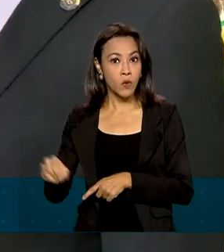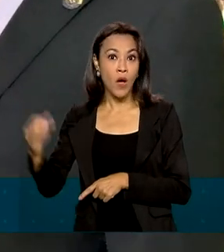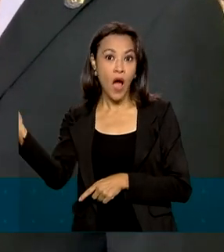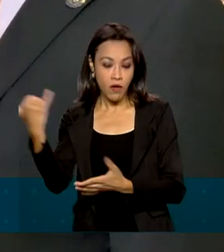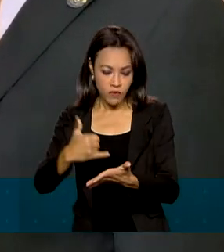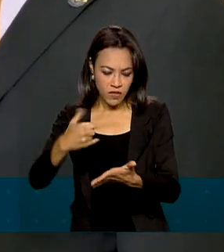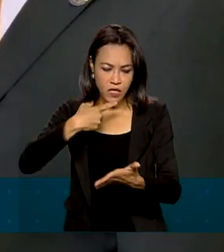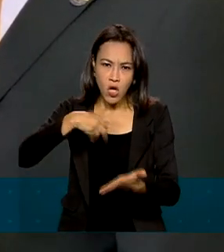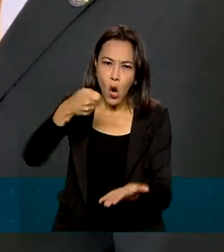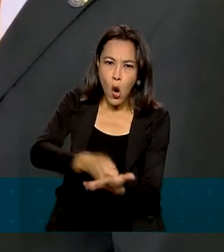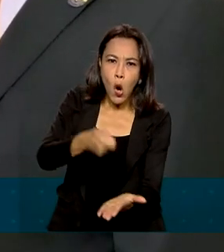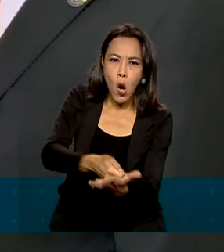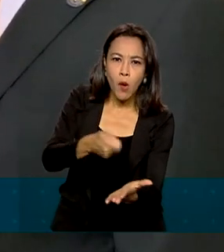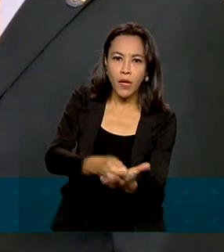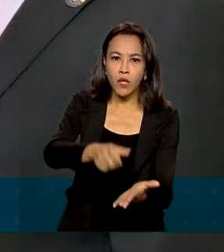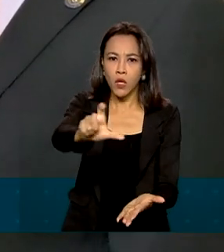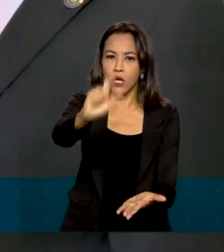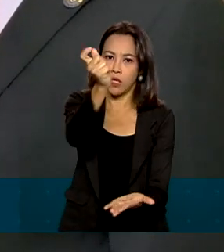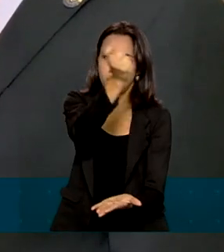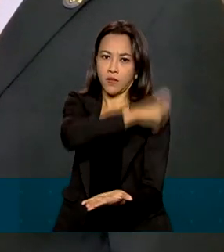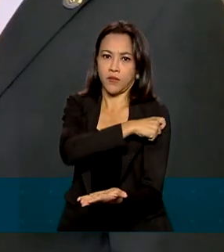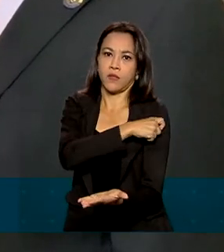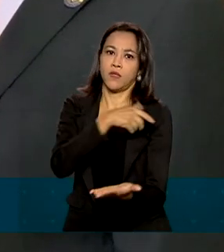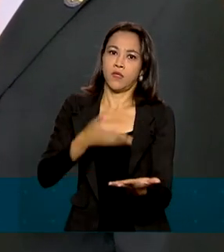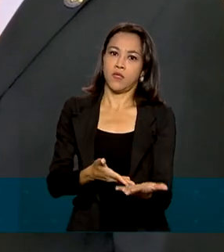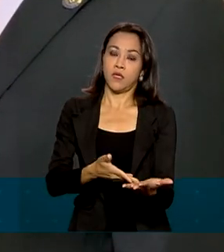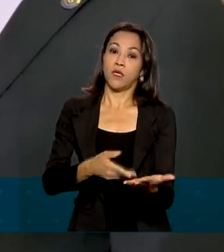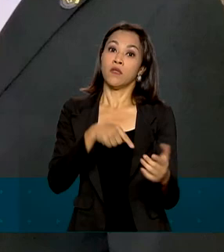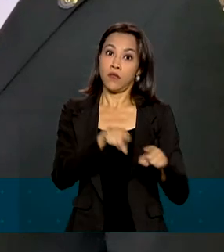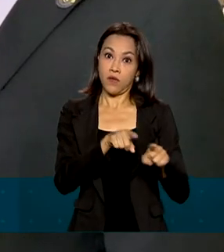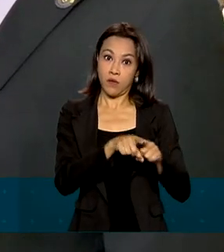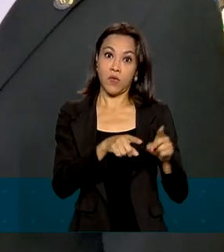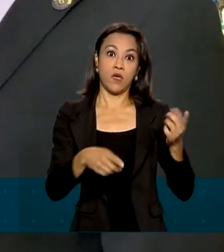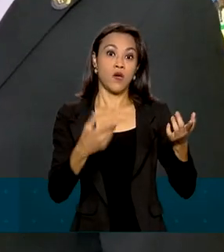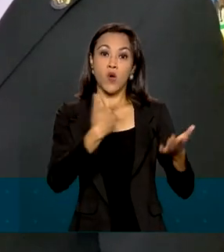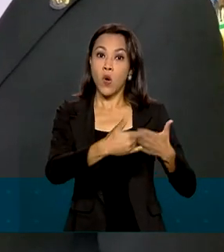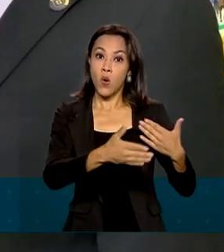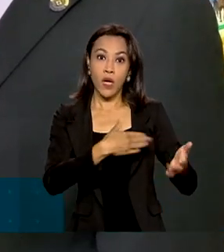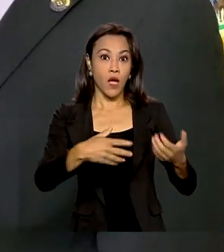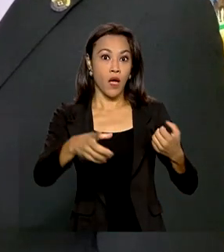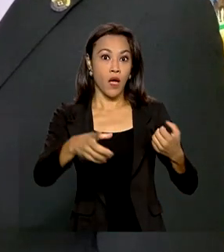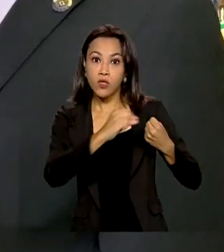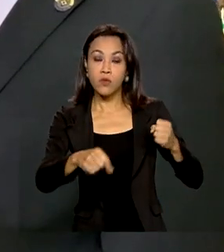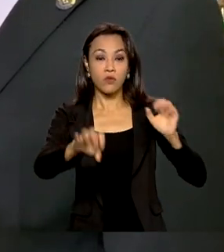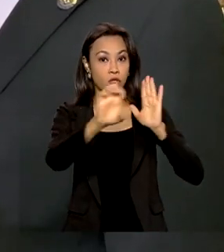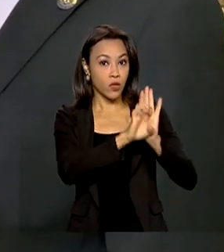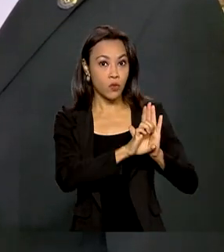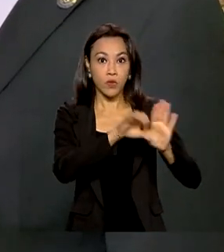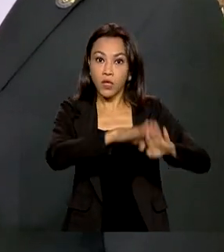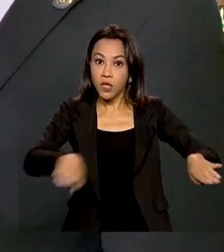da vacinação ou qualquer dispositivo do Estatuto da Criança e Adolescente, quanto a obrigatoriedade de vacinação.